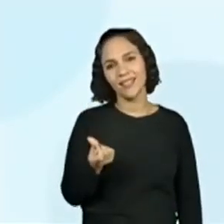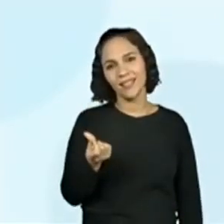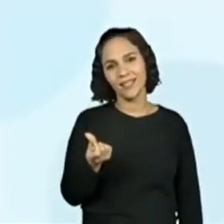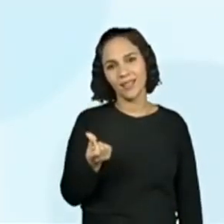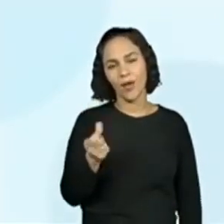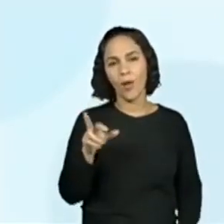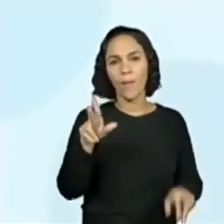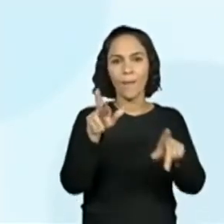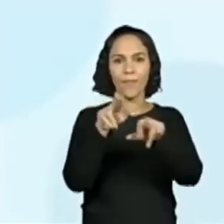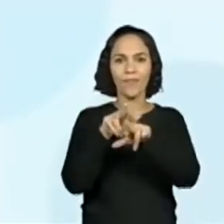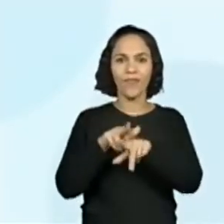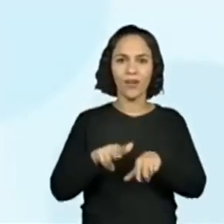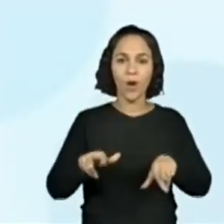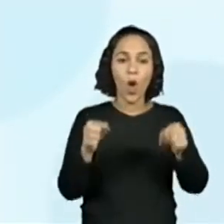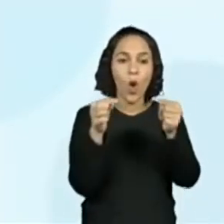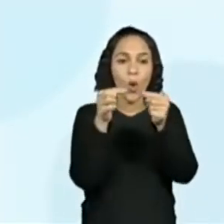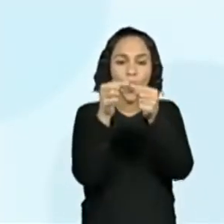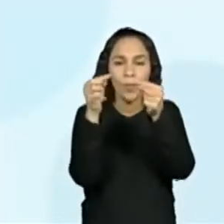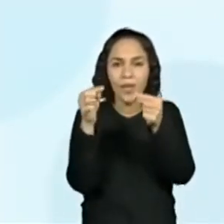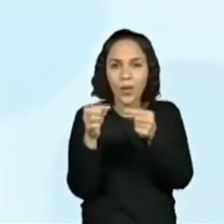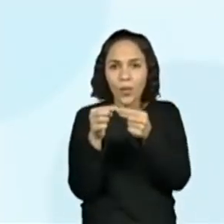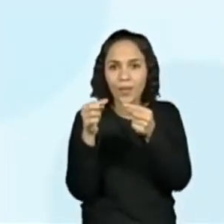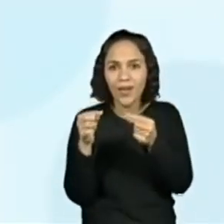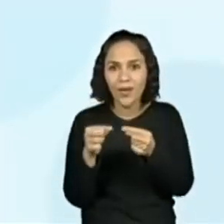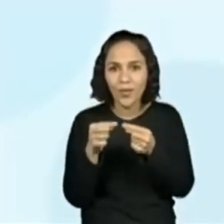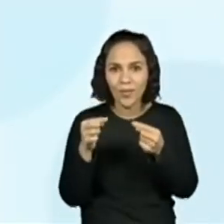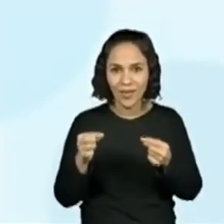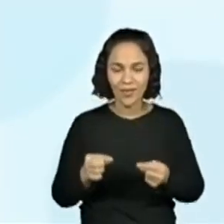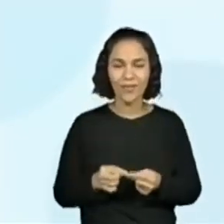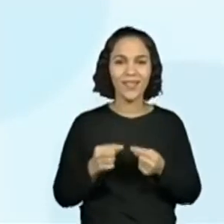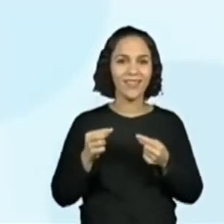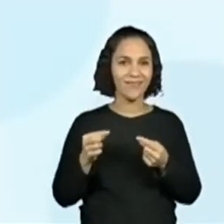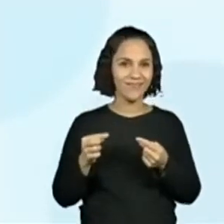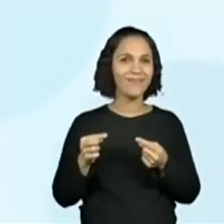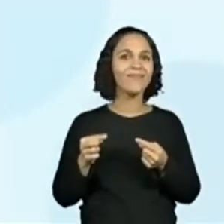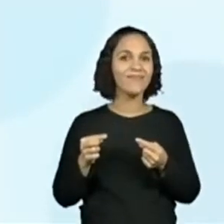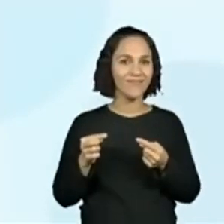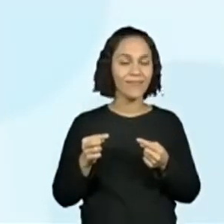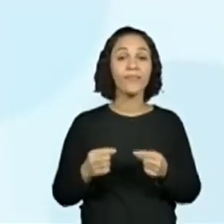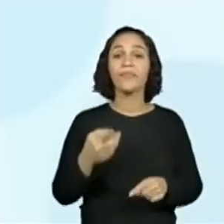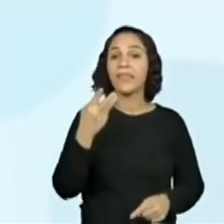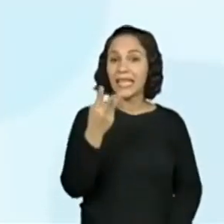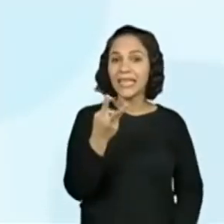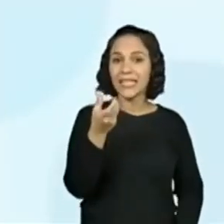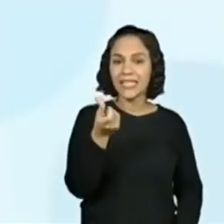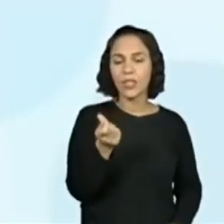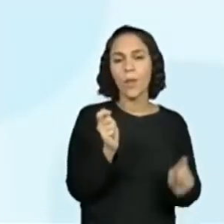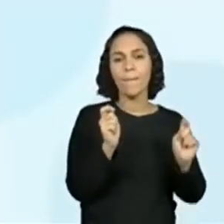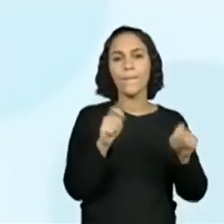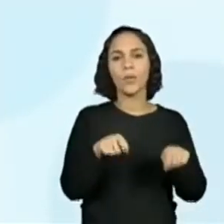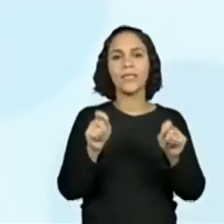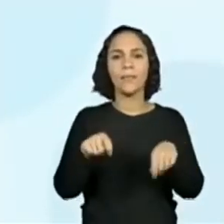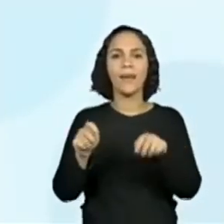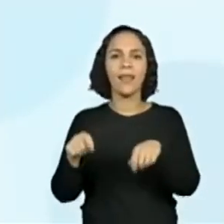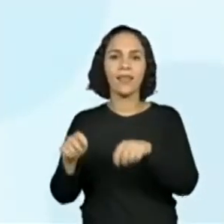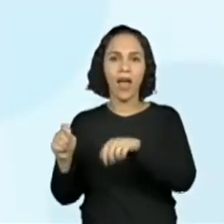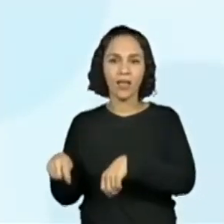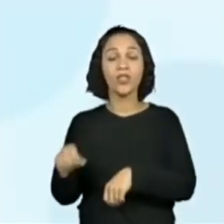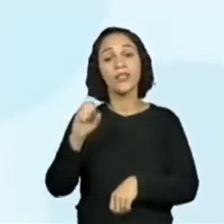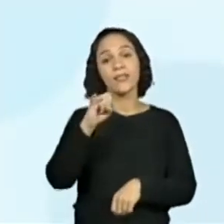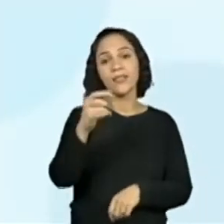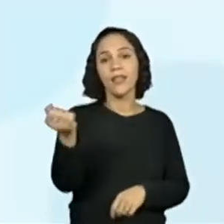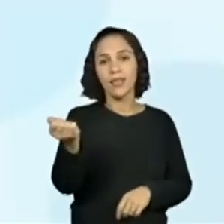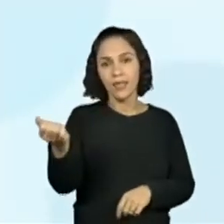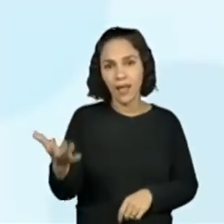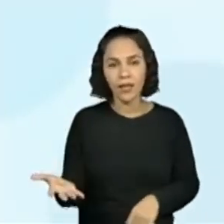combinações ou 36 possibilidades no lançamento